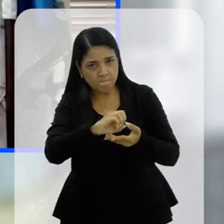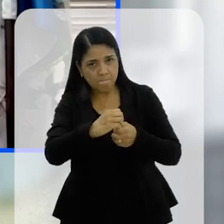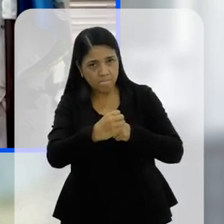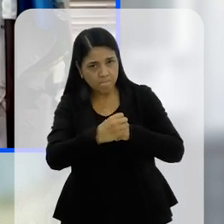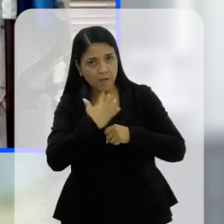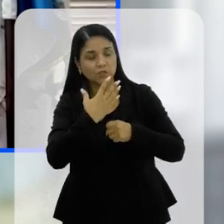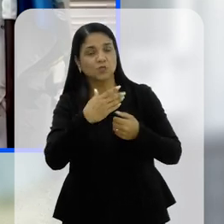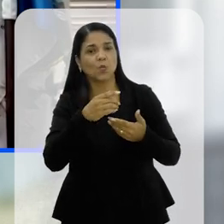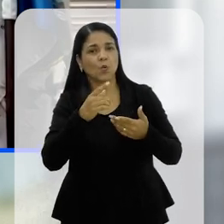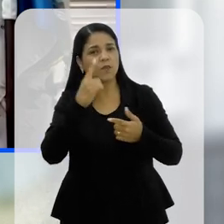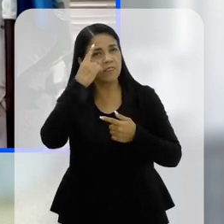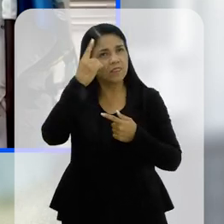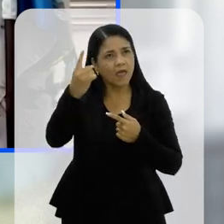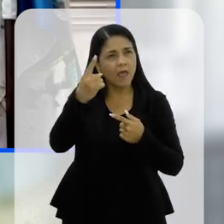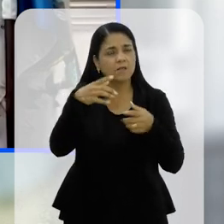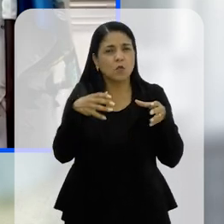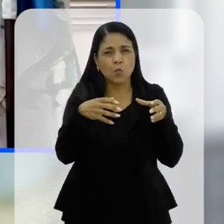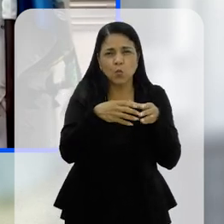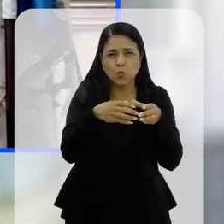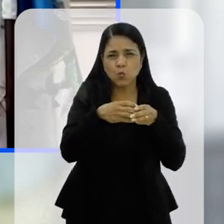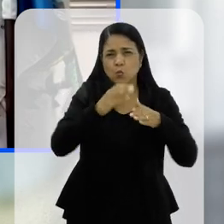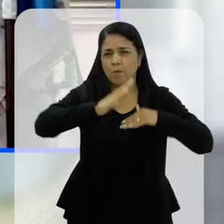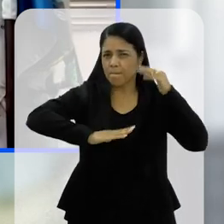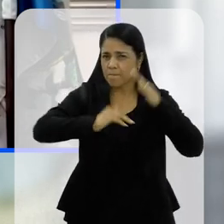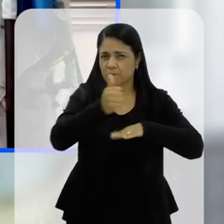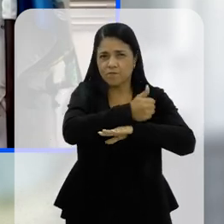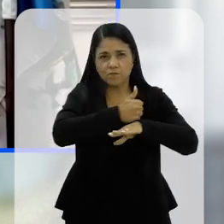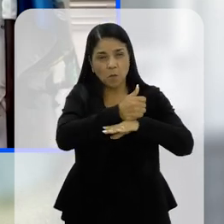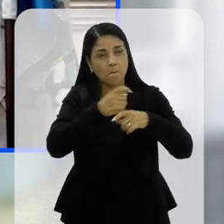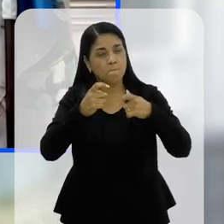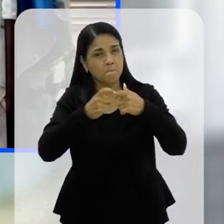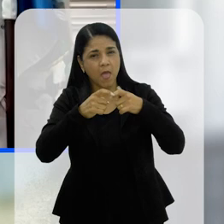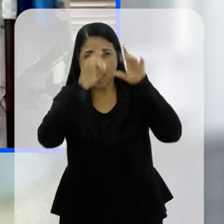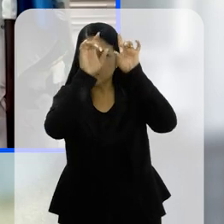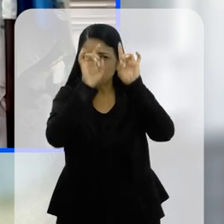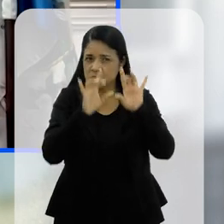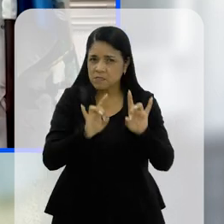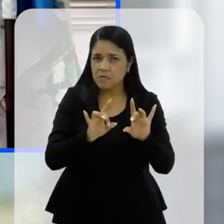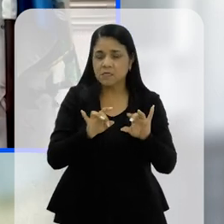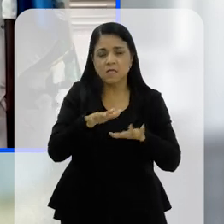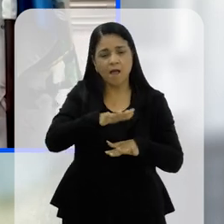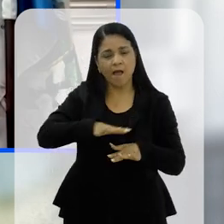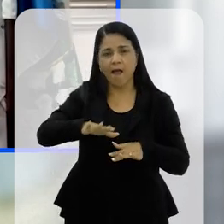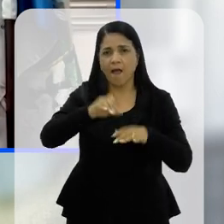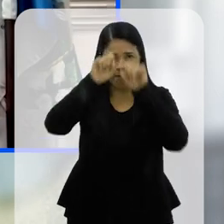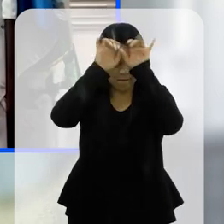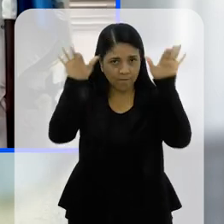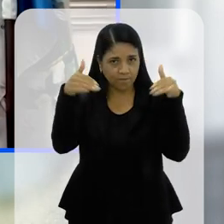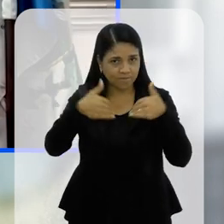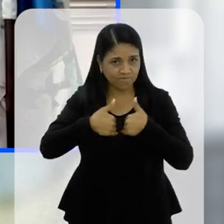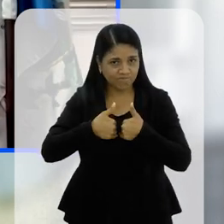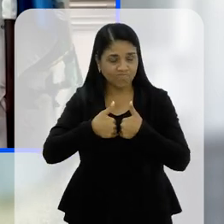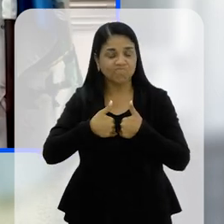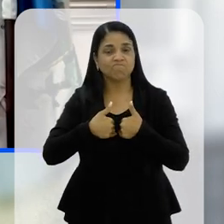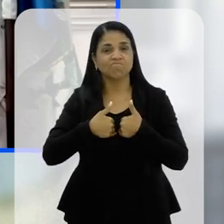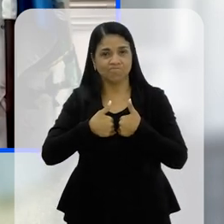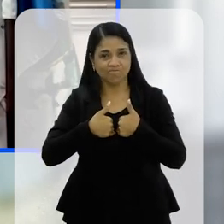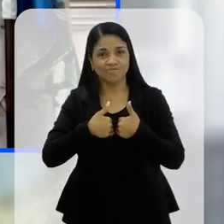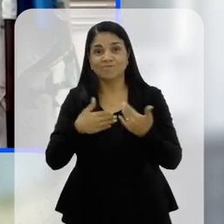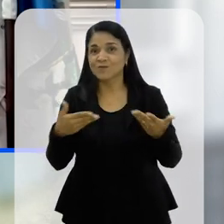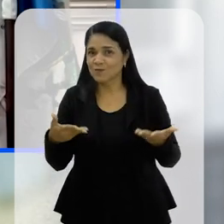através do grupo, né, das pessoas, porque ele tem um corpo técnico muito bom e tem médico especialista nessa área.